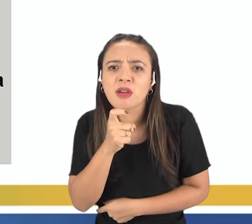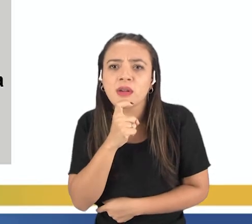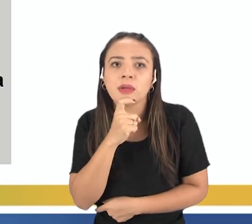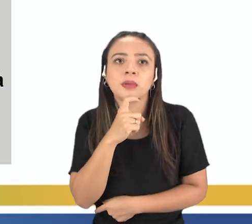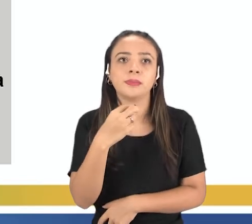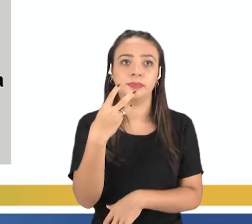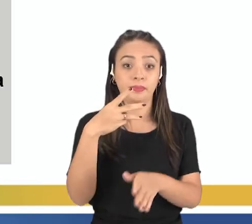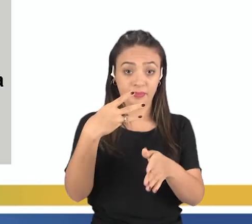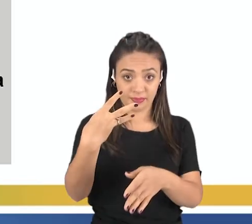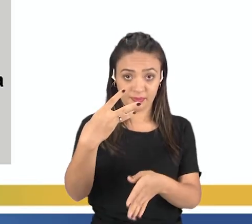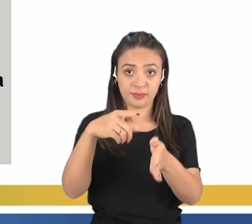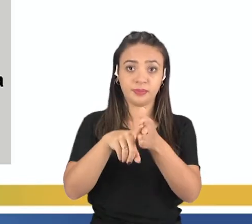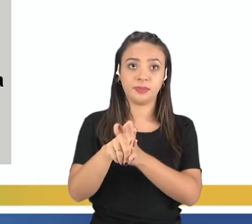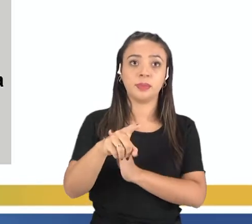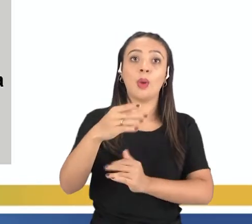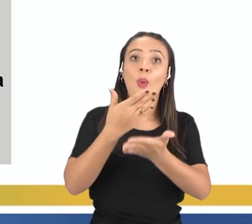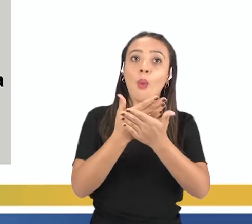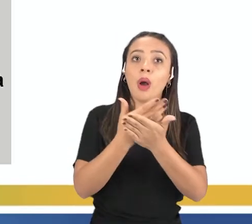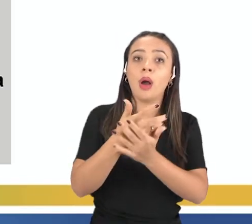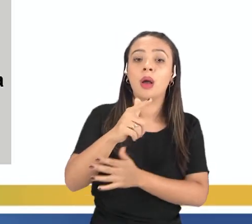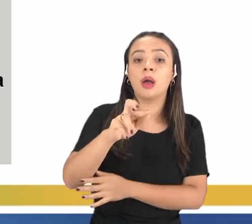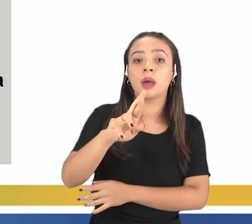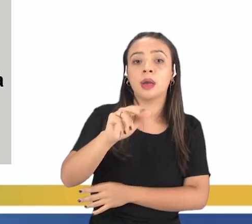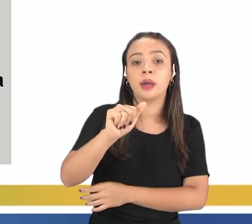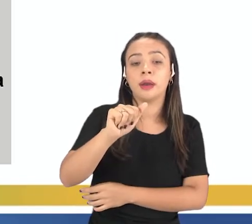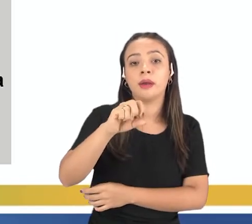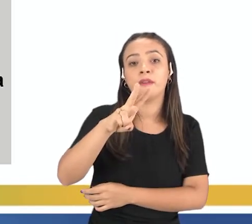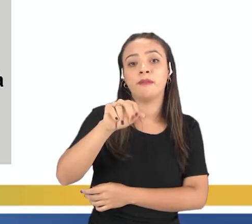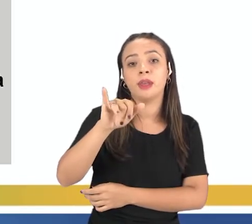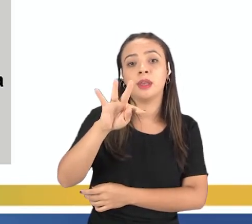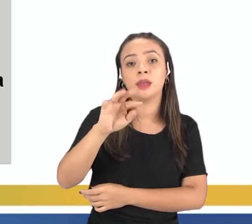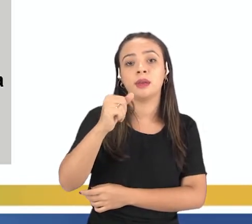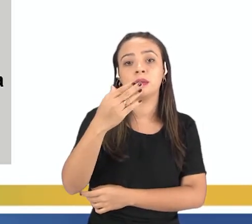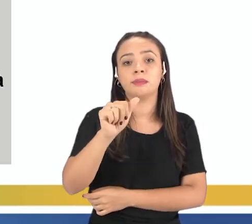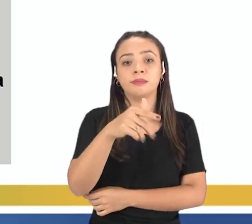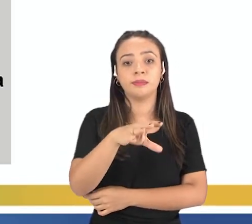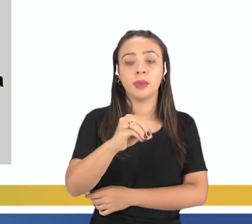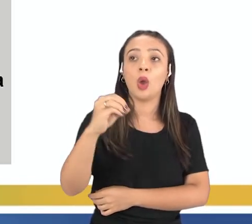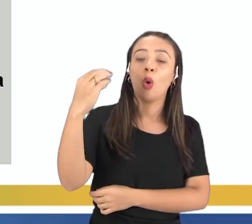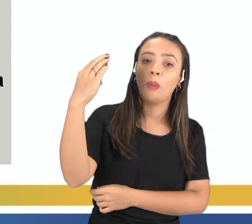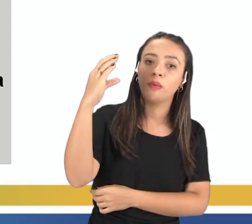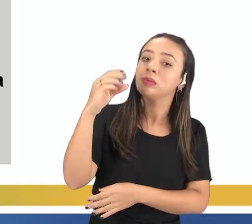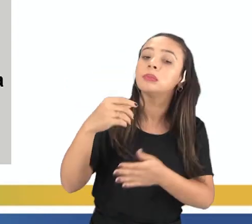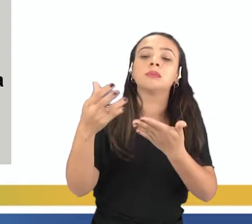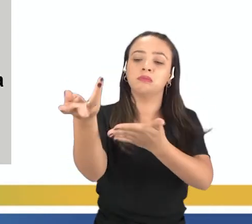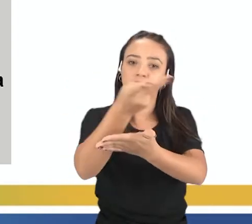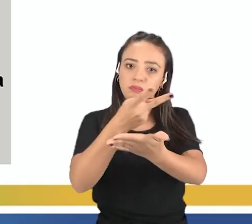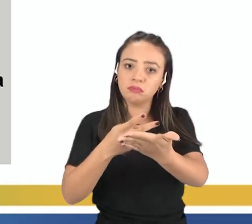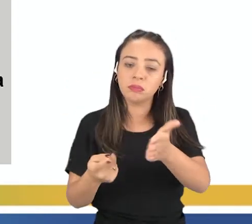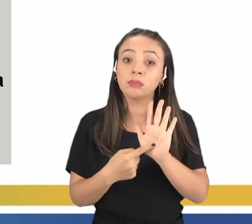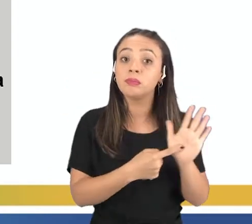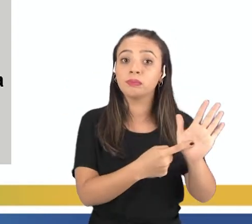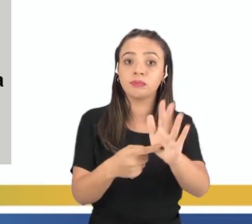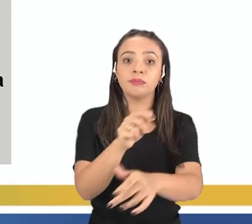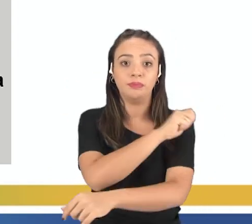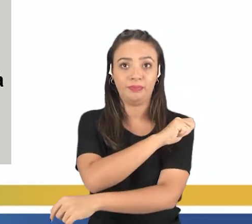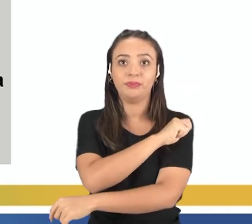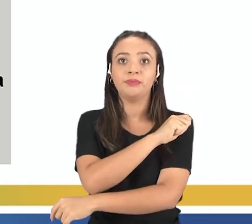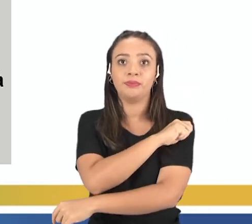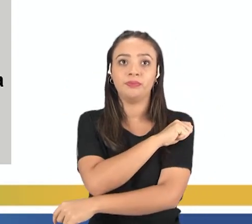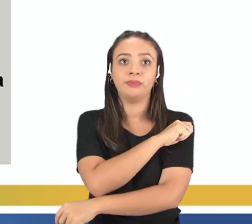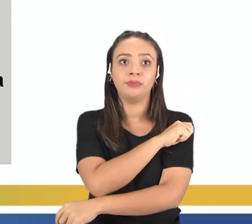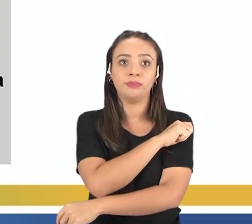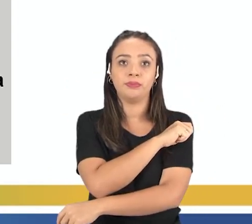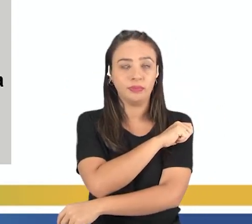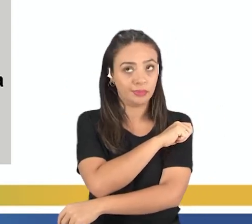3. Em uma aula sobre gravitação, o professor de ciências resolveu escrever um poema e mostrá-lo a seus alunos. O